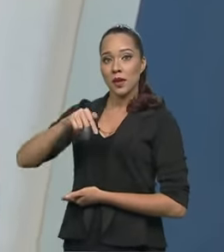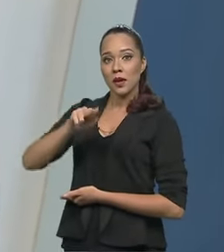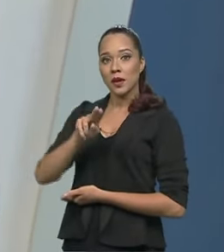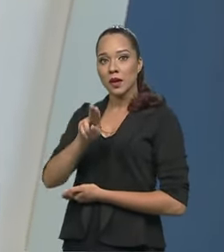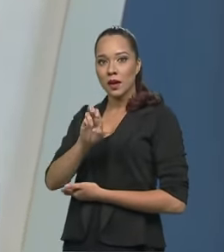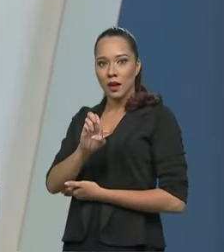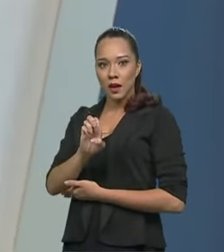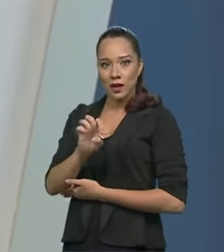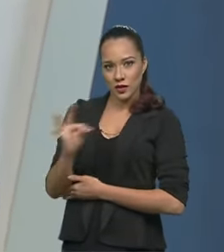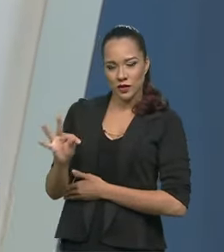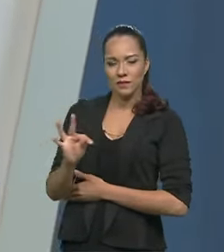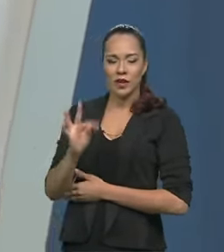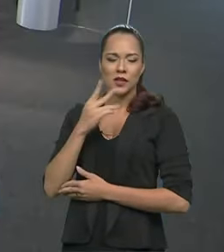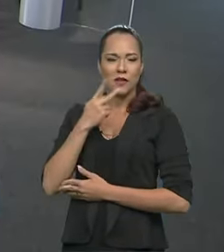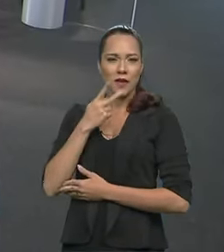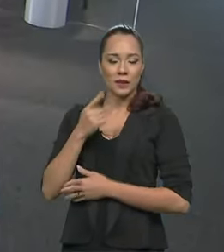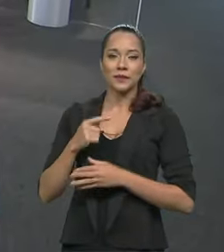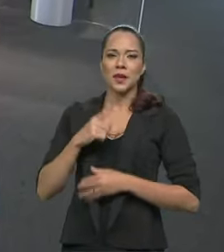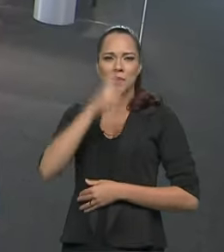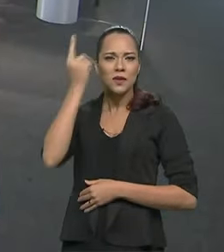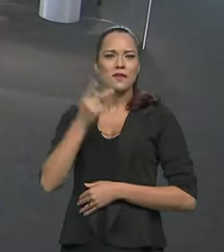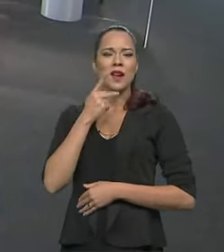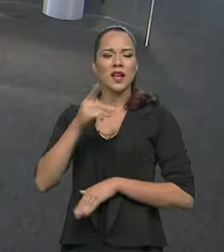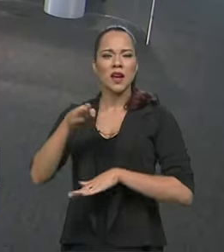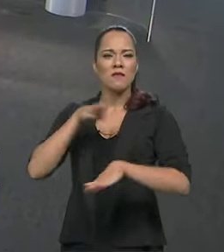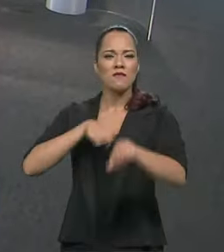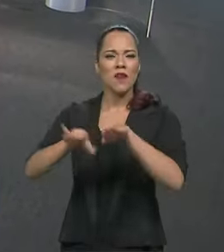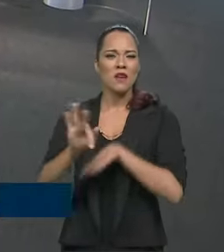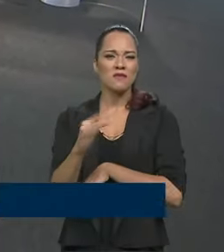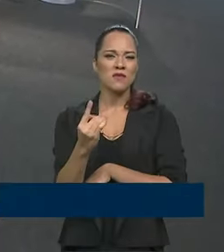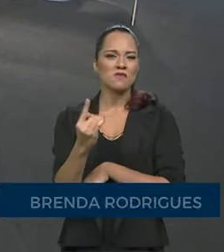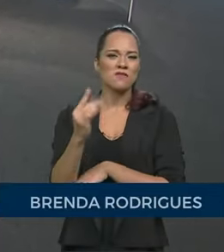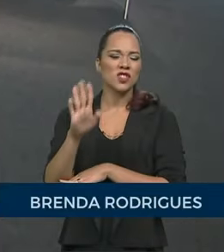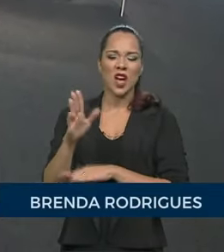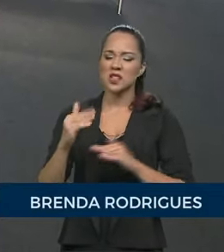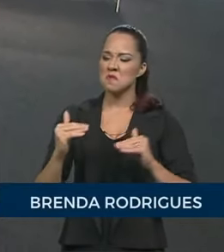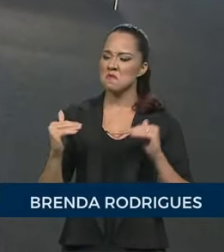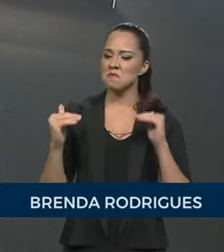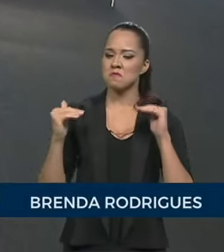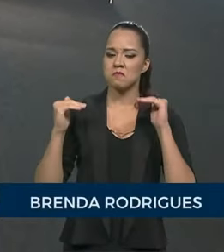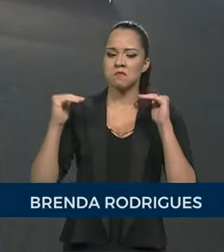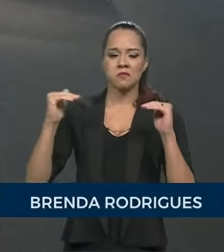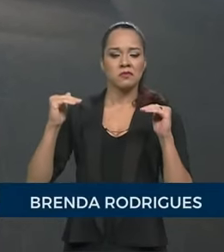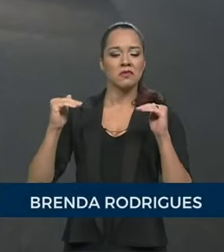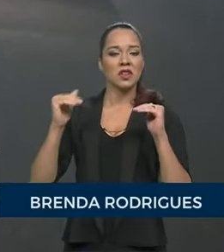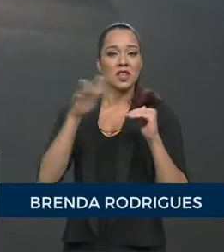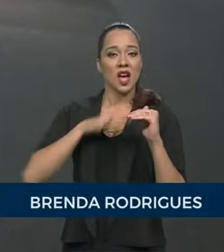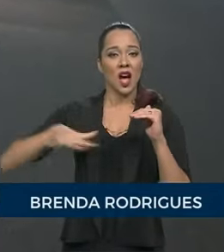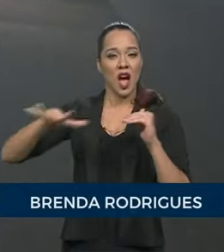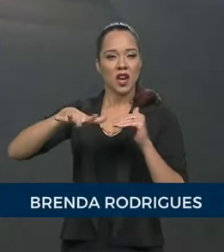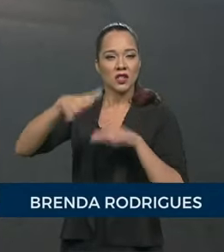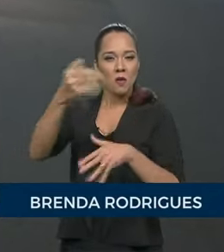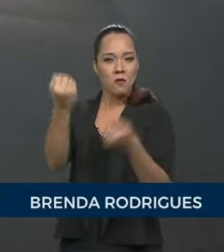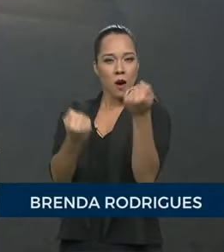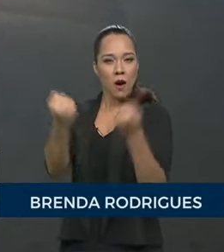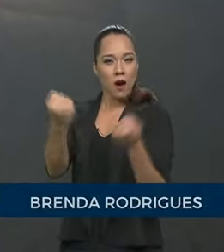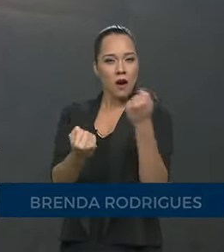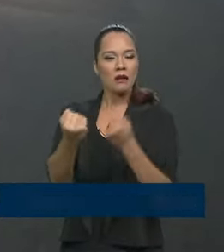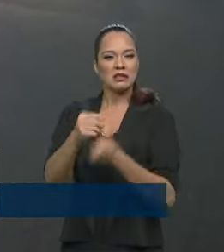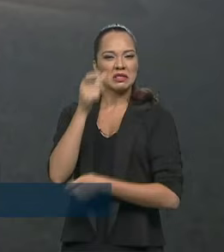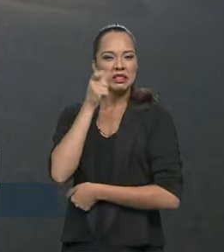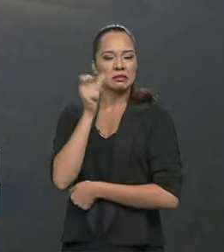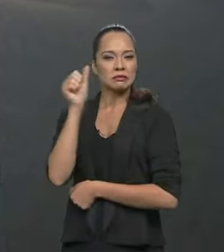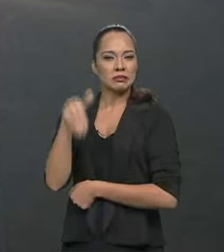Fórmula 1, a estava até falando no último bloco, né? Há quem diga que a Fórmula 1 já perdeu aquele posto de topo da categoria do automobilismo, perdeu um pouco o